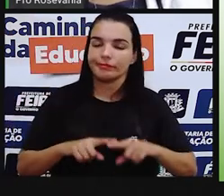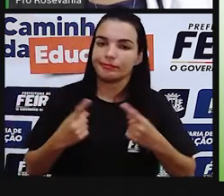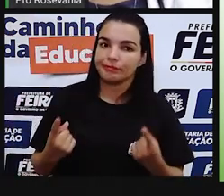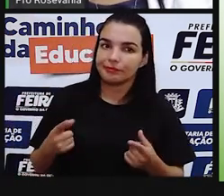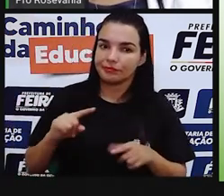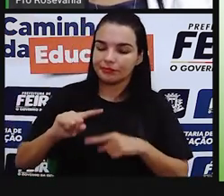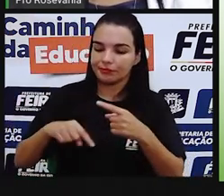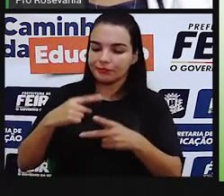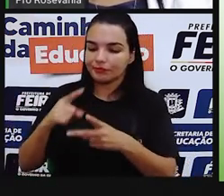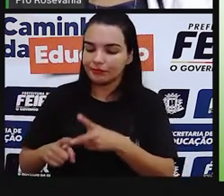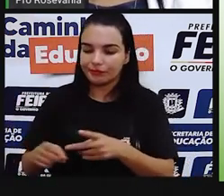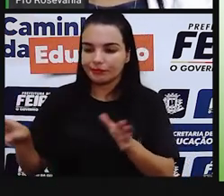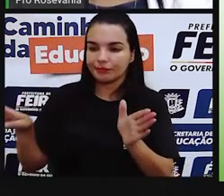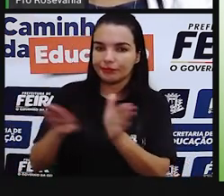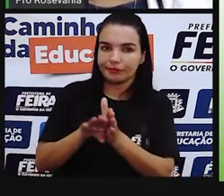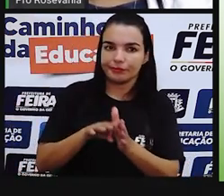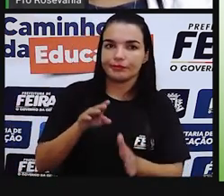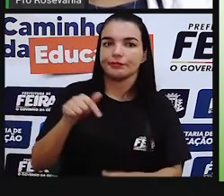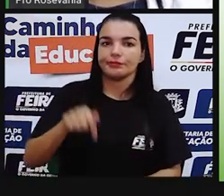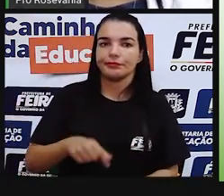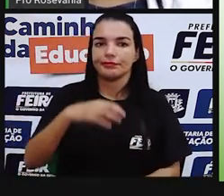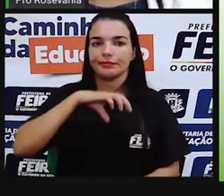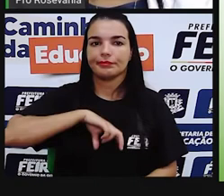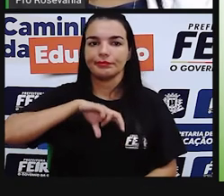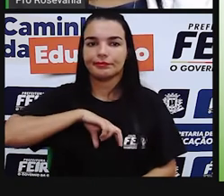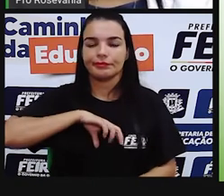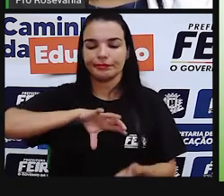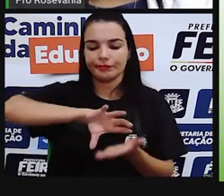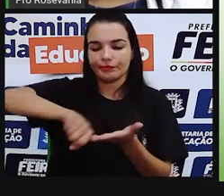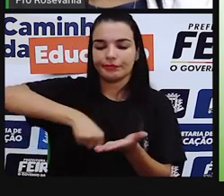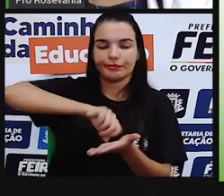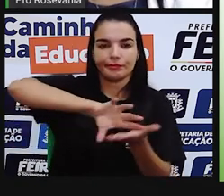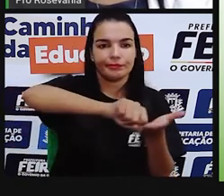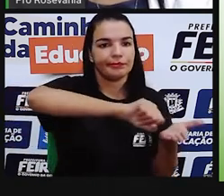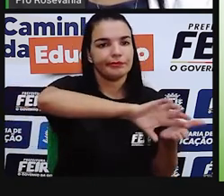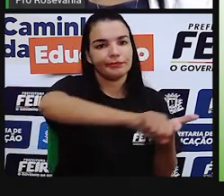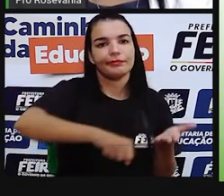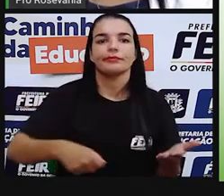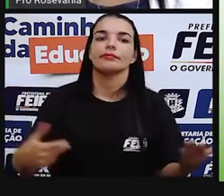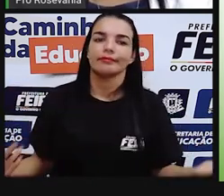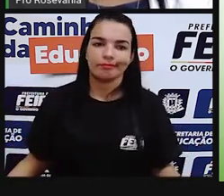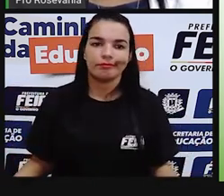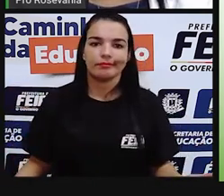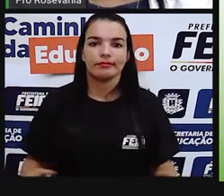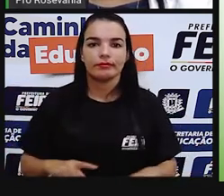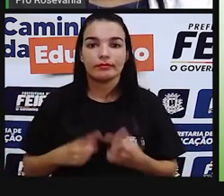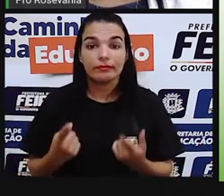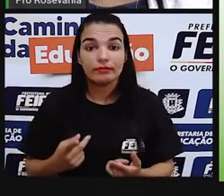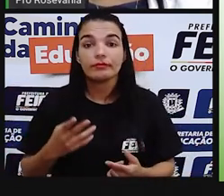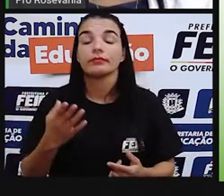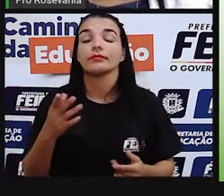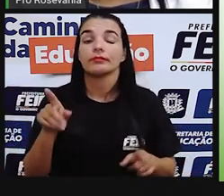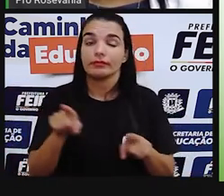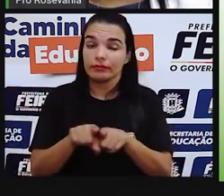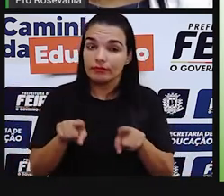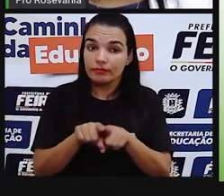Verde, eles tiveram esses fios, porque eles têm algumas áreas aqui. Mas, eles são povos que